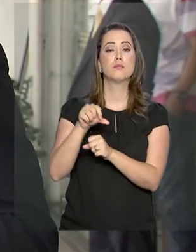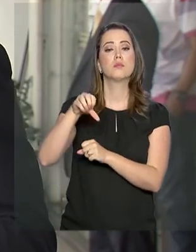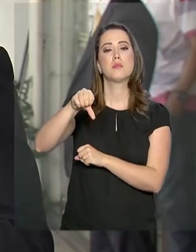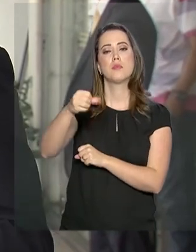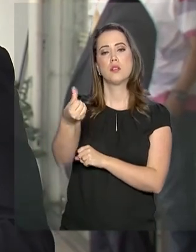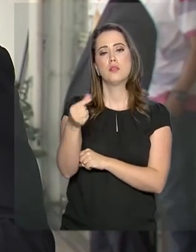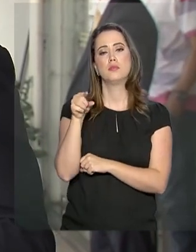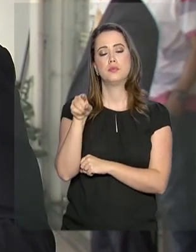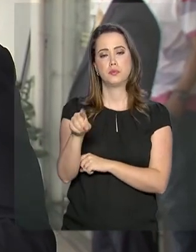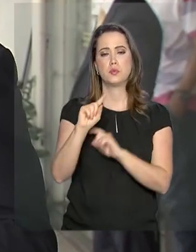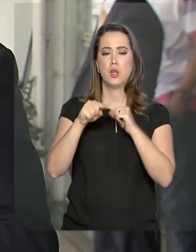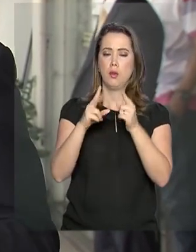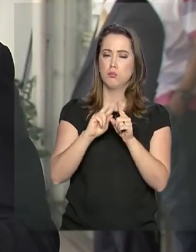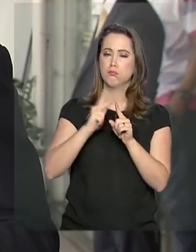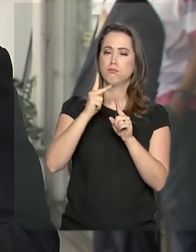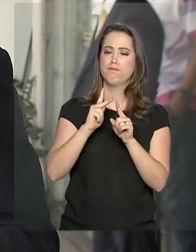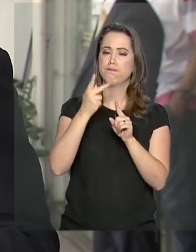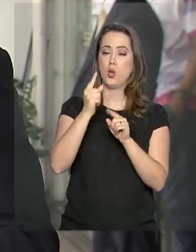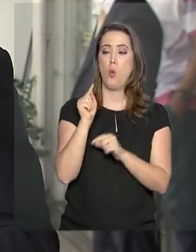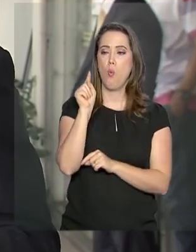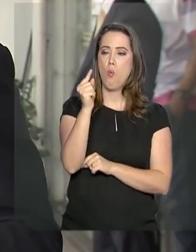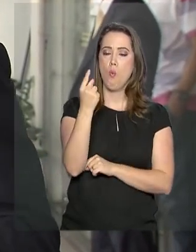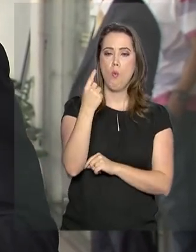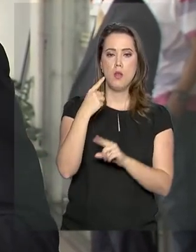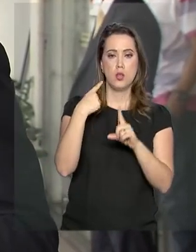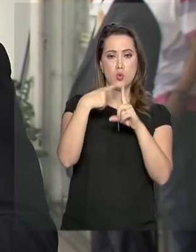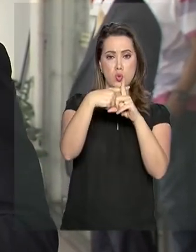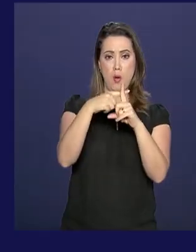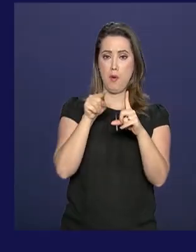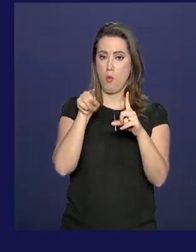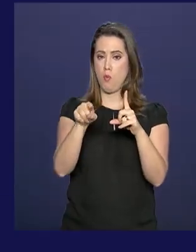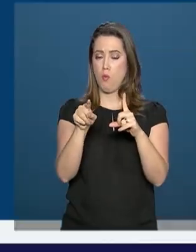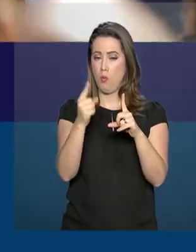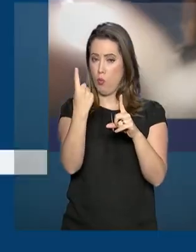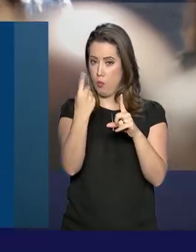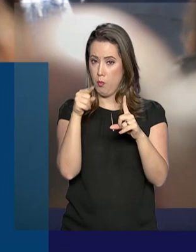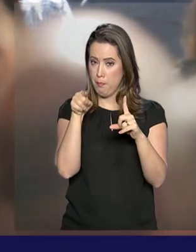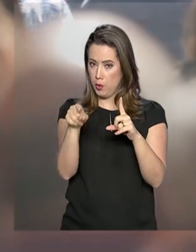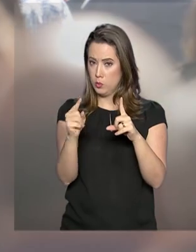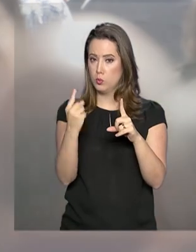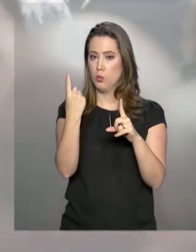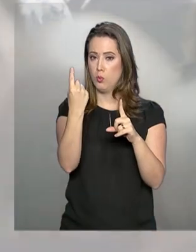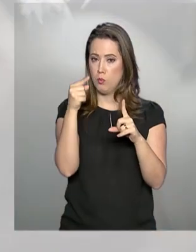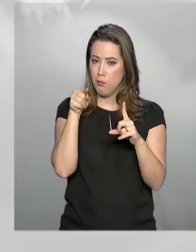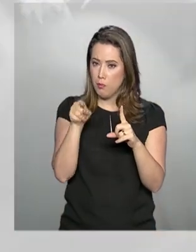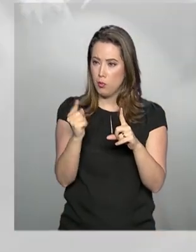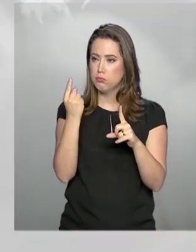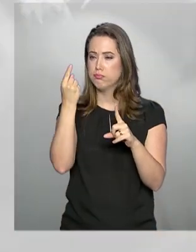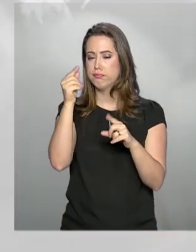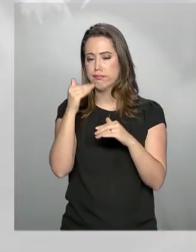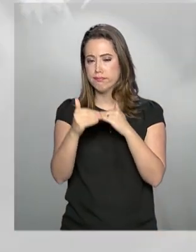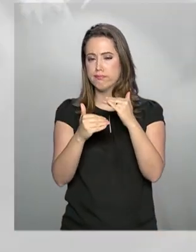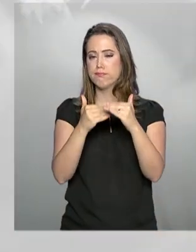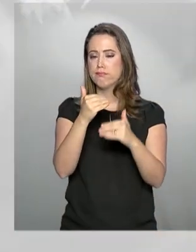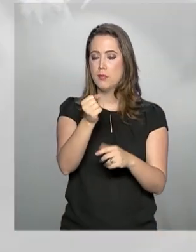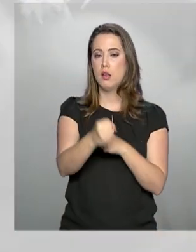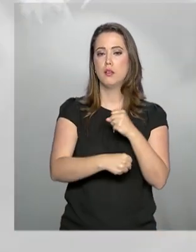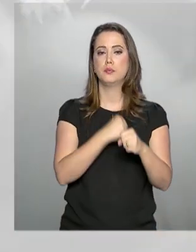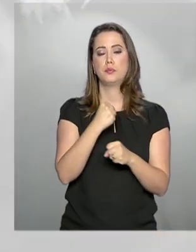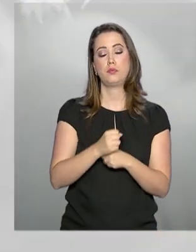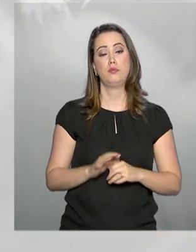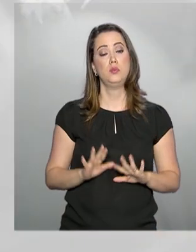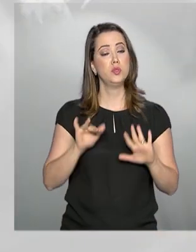daí, haverá um acréscimo de um ponto a cada ano. Ao final da transição, o sistema prevê que os servidores públicos se